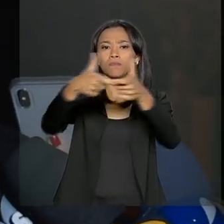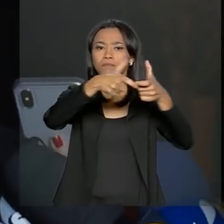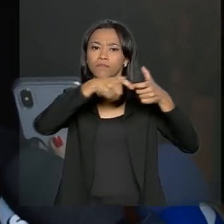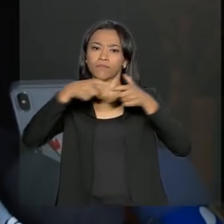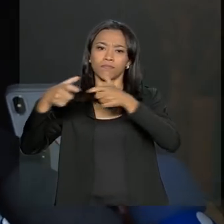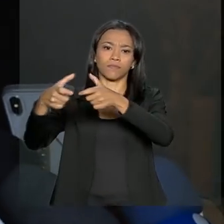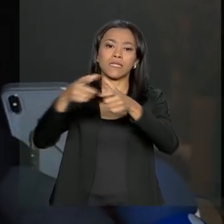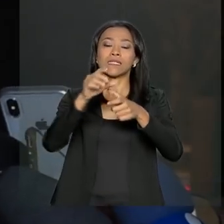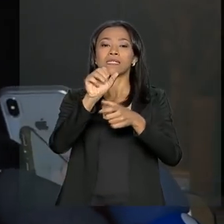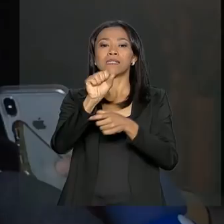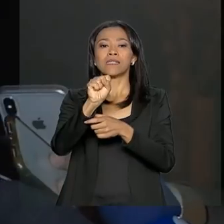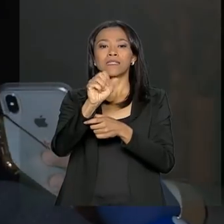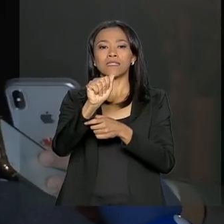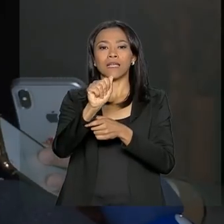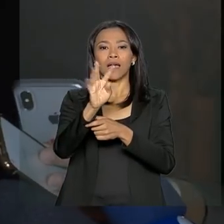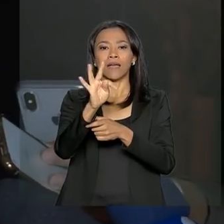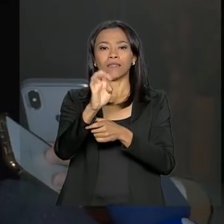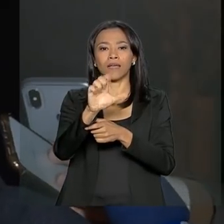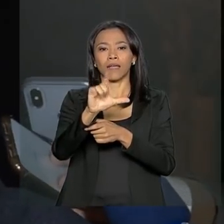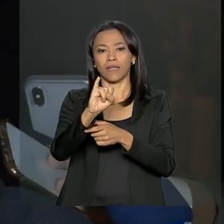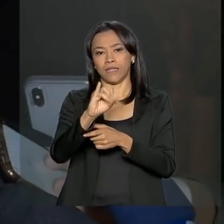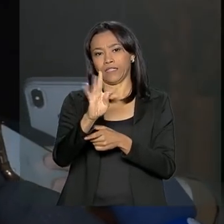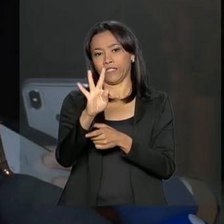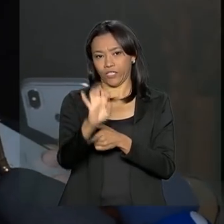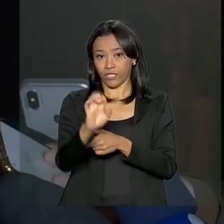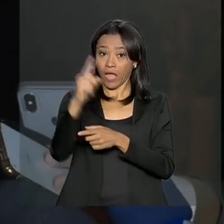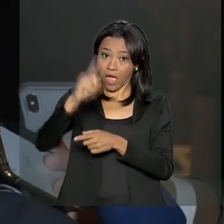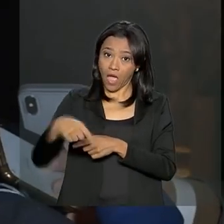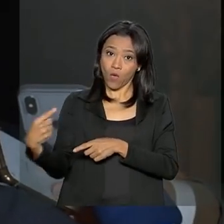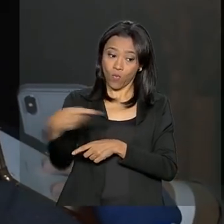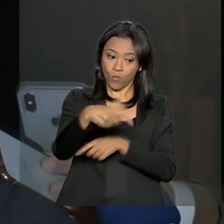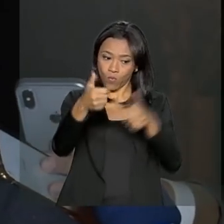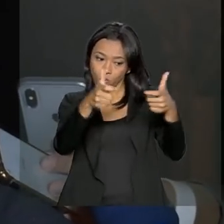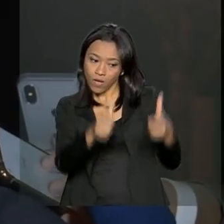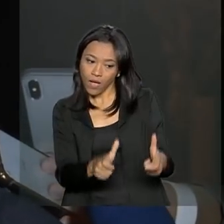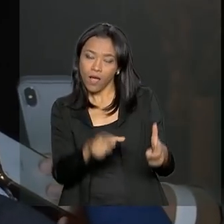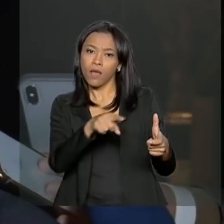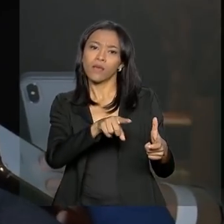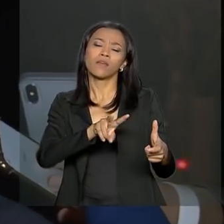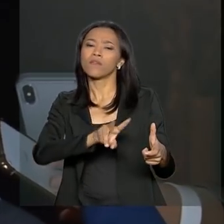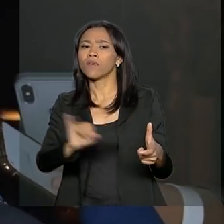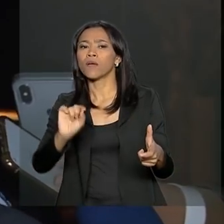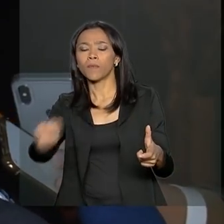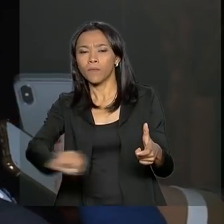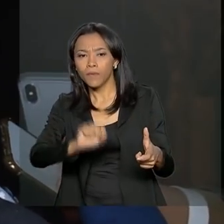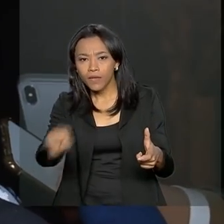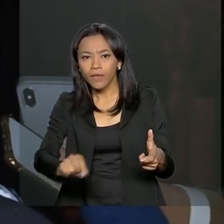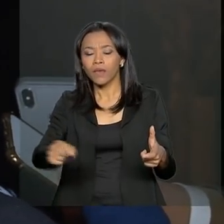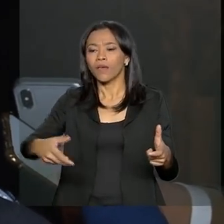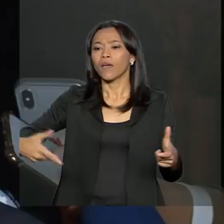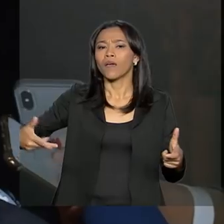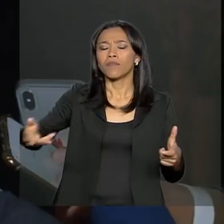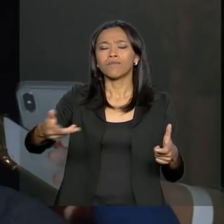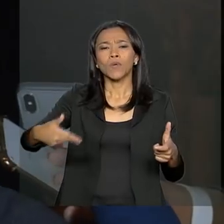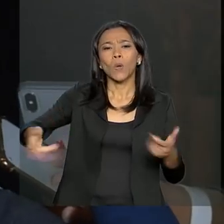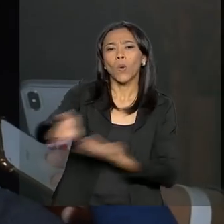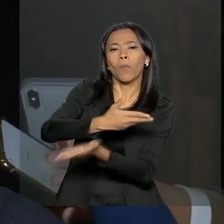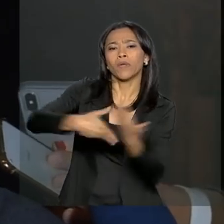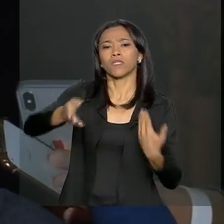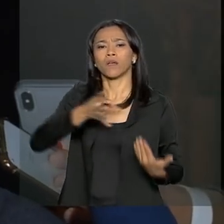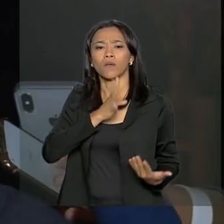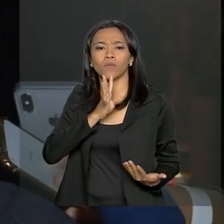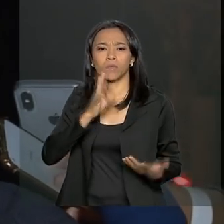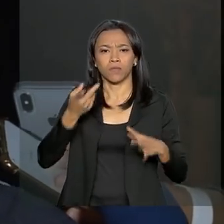verdadeiramente um centro espacial onde nós vamos poder contar e compartilhar tecnologias